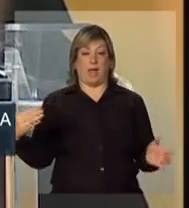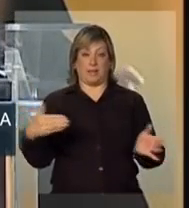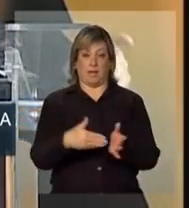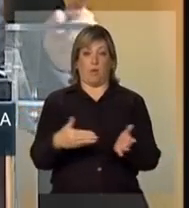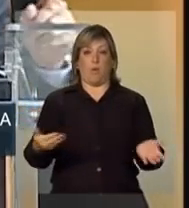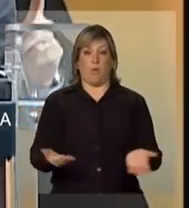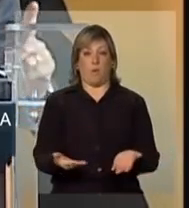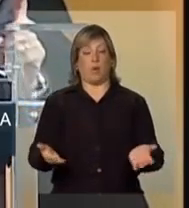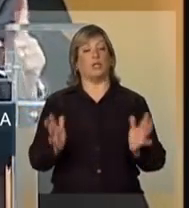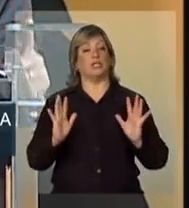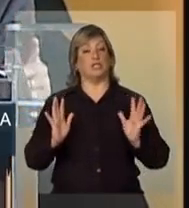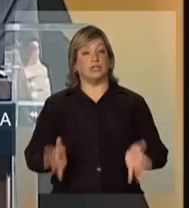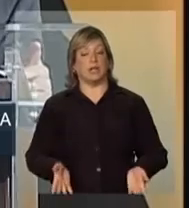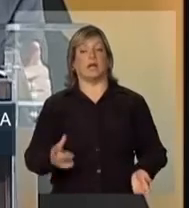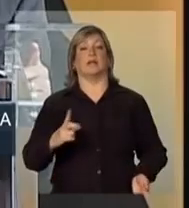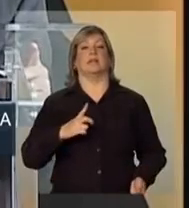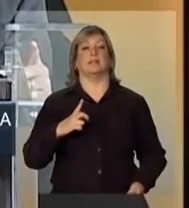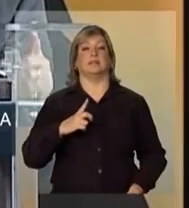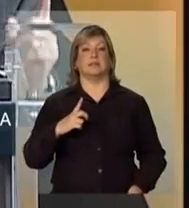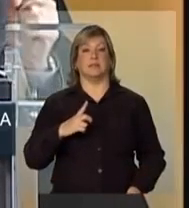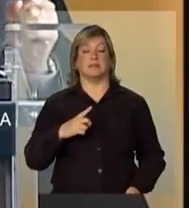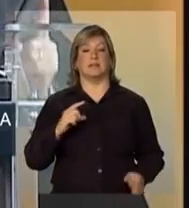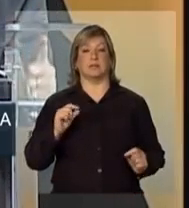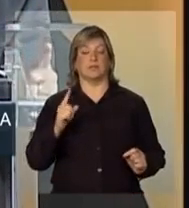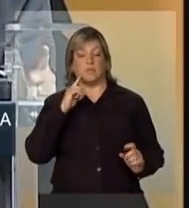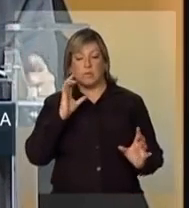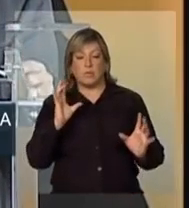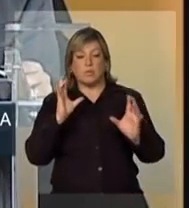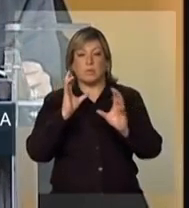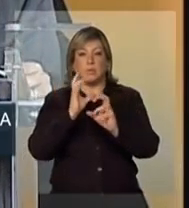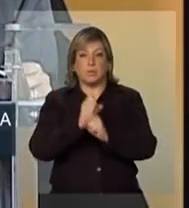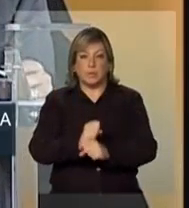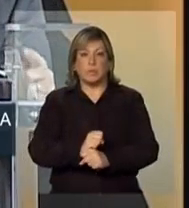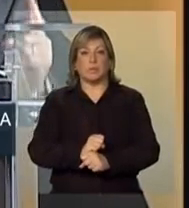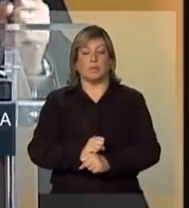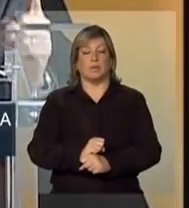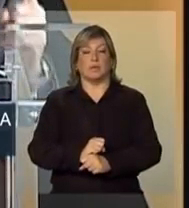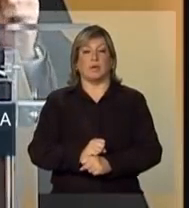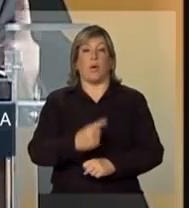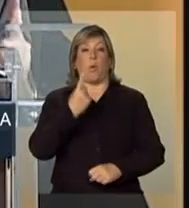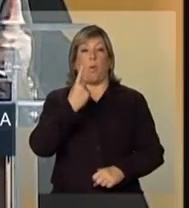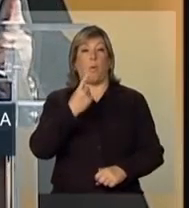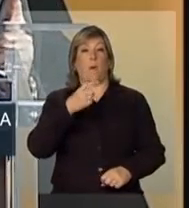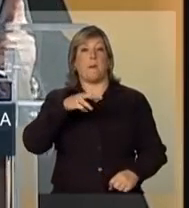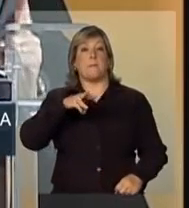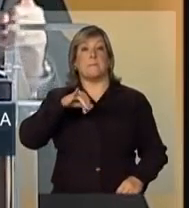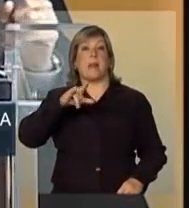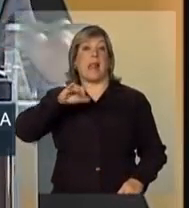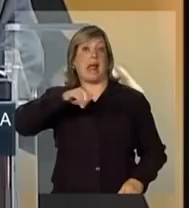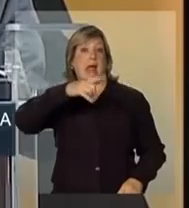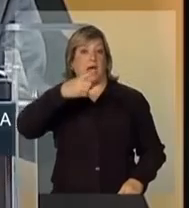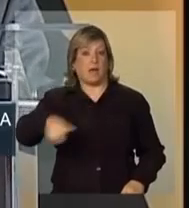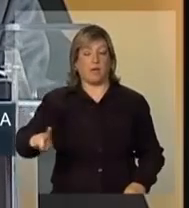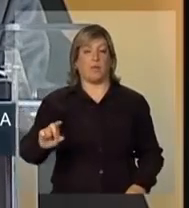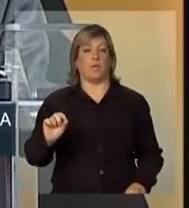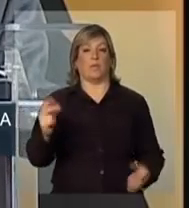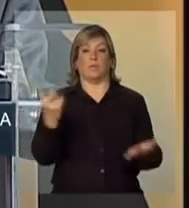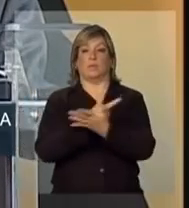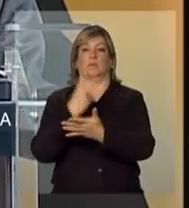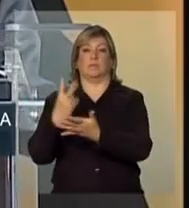já tenhamos tido, contabilizado, um milhão de infratores.